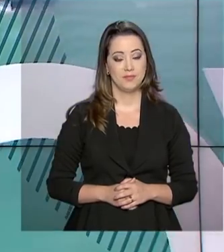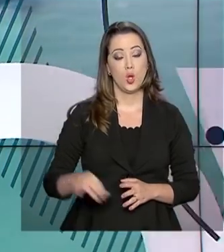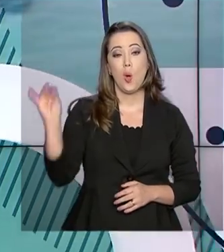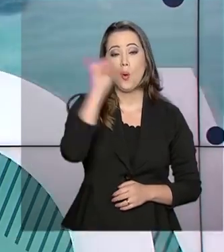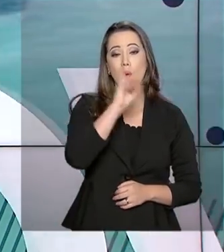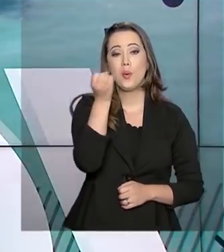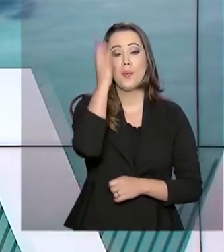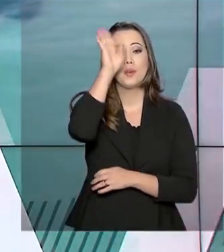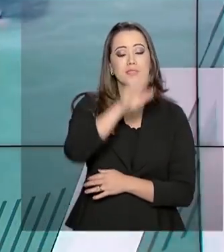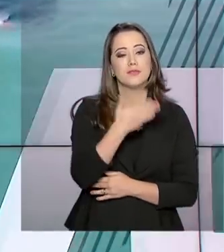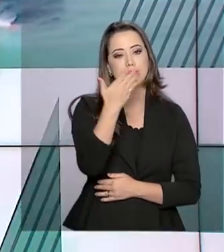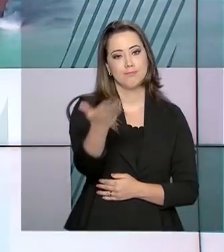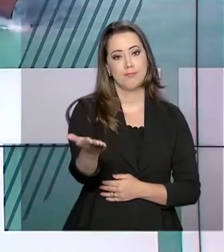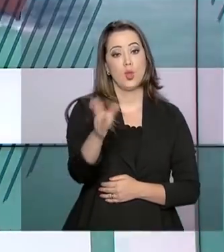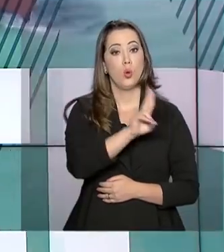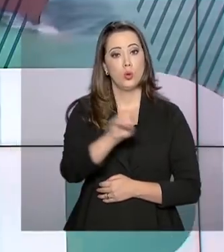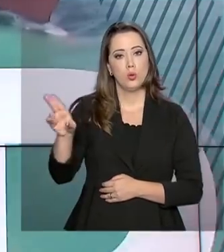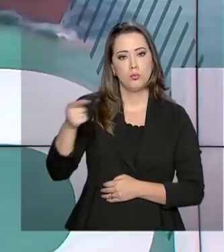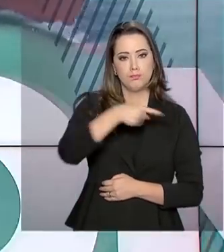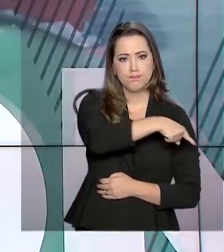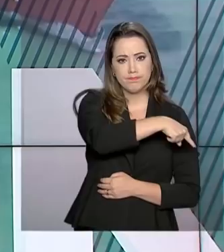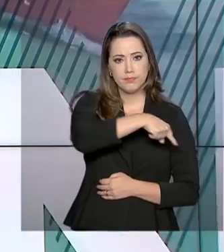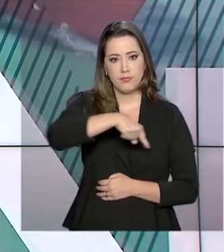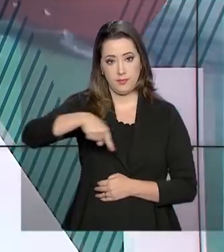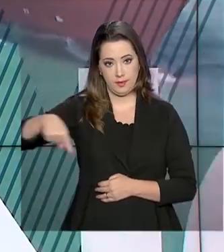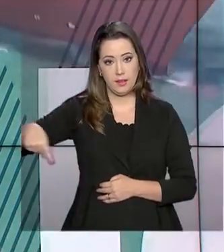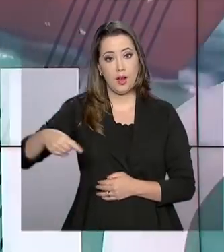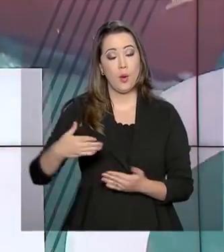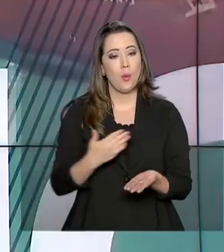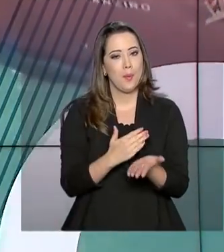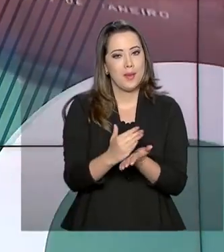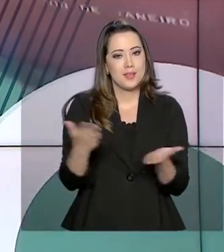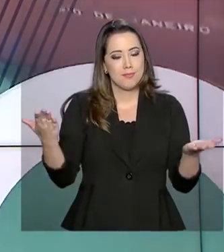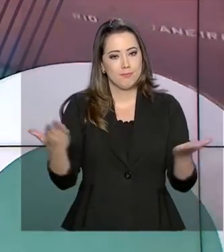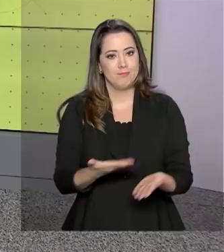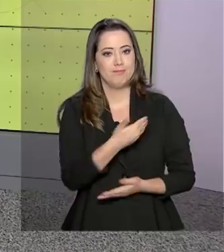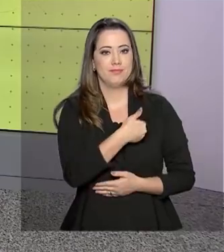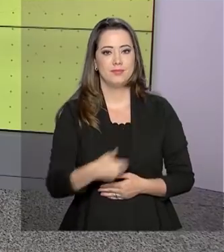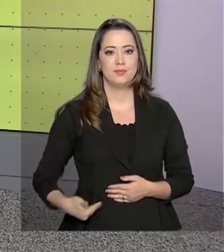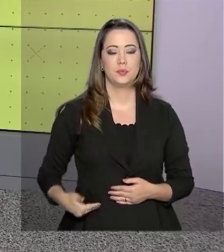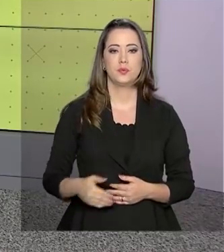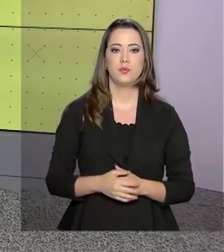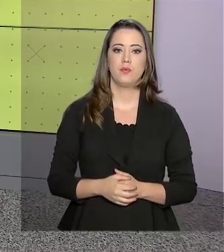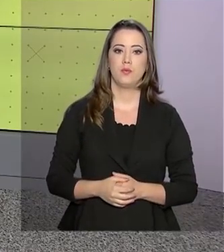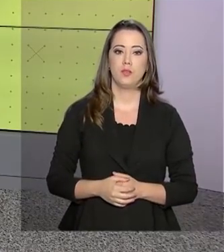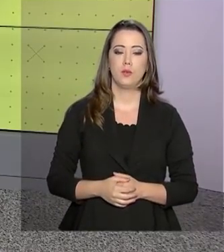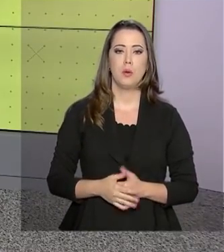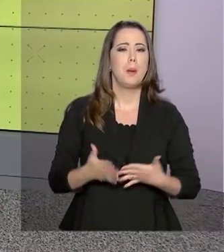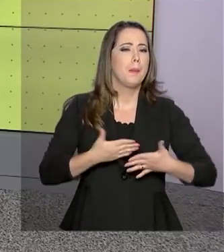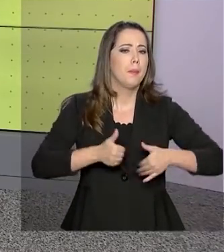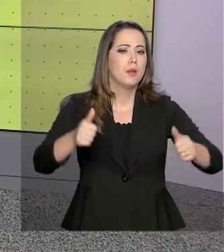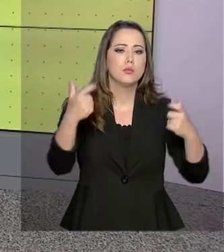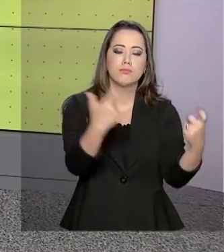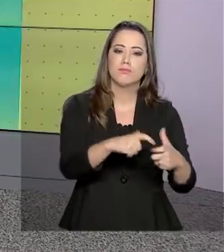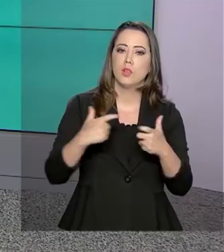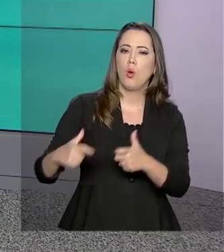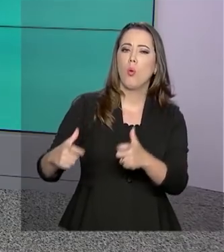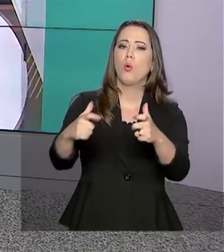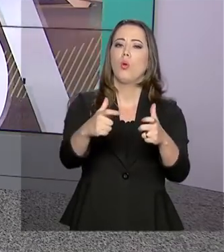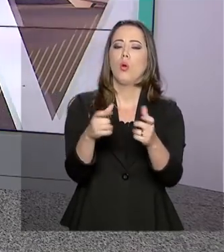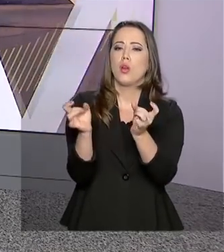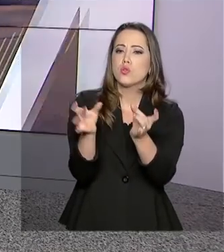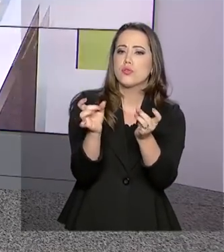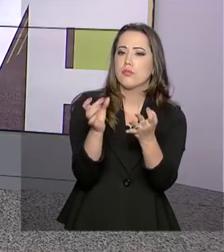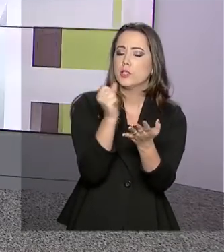Olá, boa tarde para você. Eu sou o Roberto Camargo e está no ar o governo agora. Melhorar o ambiente de negócios no